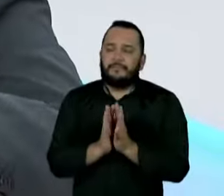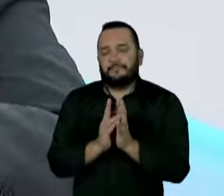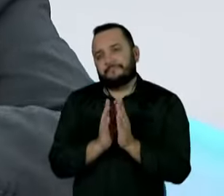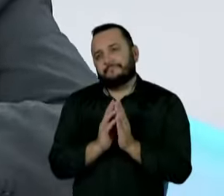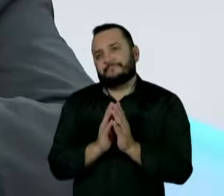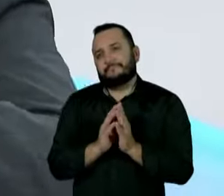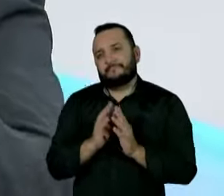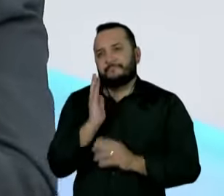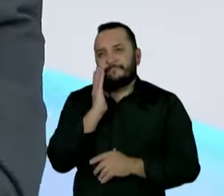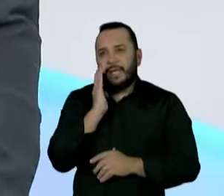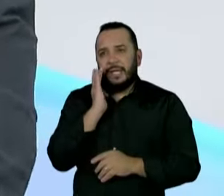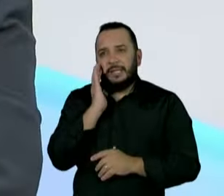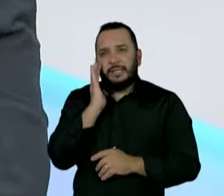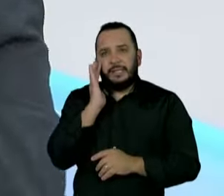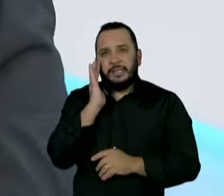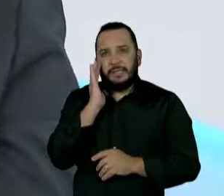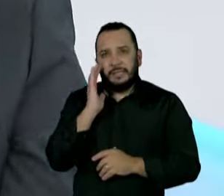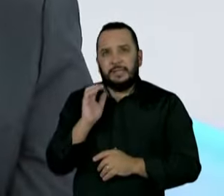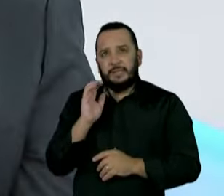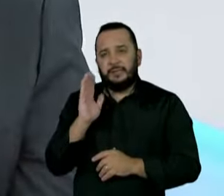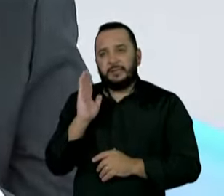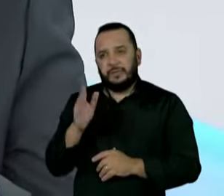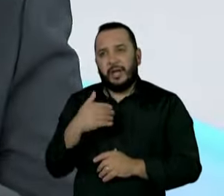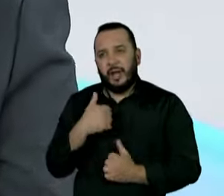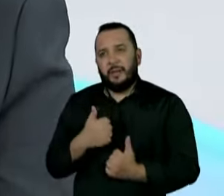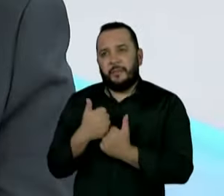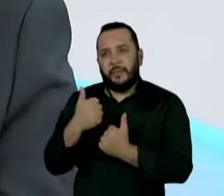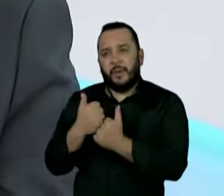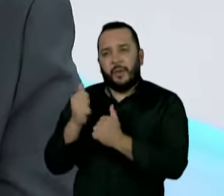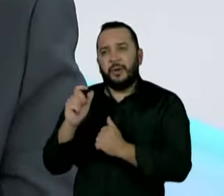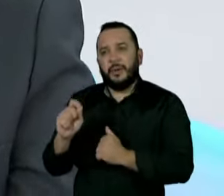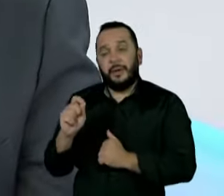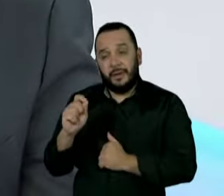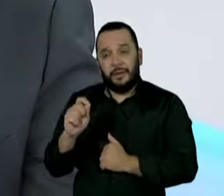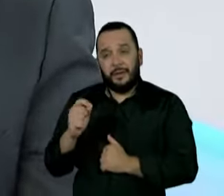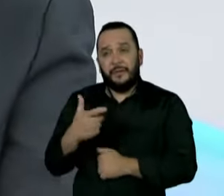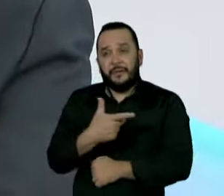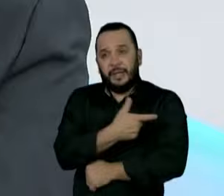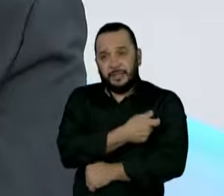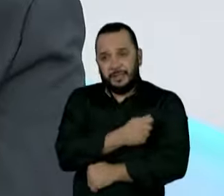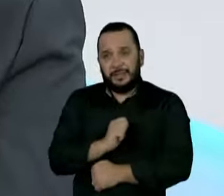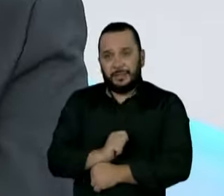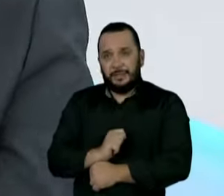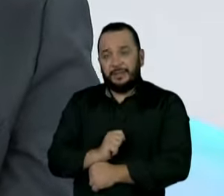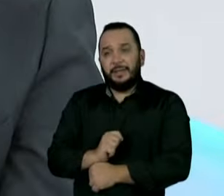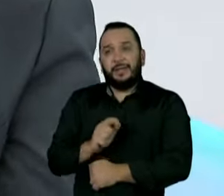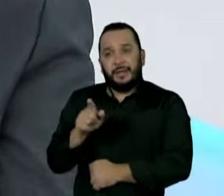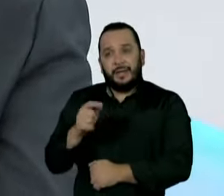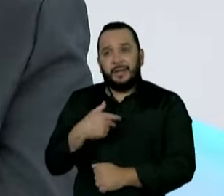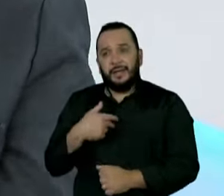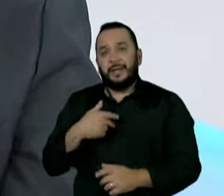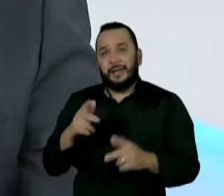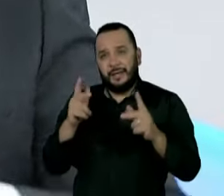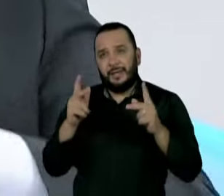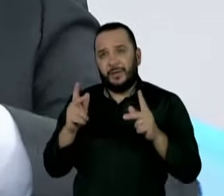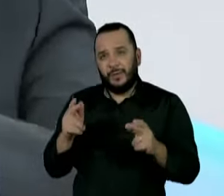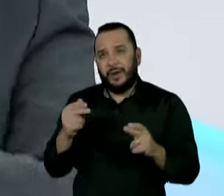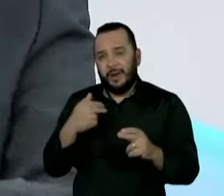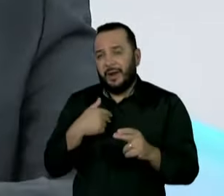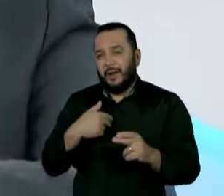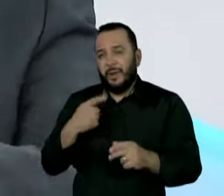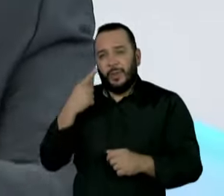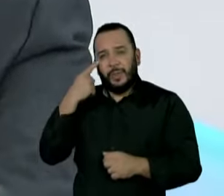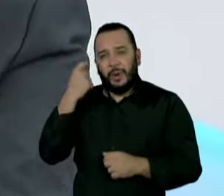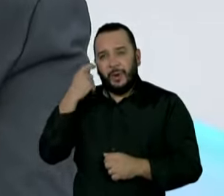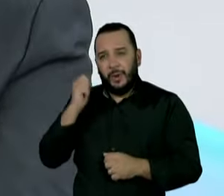ele falar que toma vacina, ele já está quase formulando um Bolsodória 2. Mas, se você pensar bem, ele começa